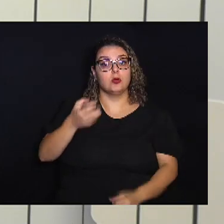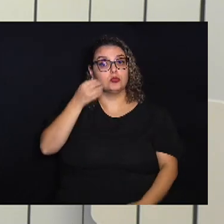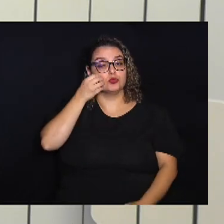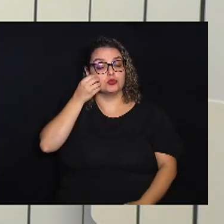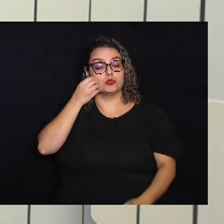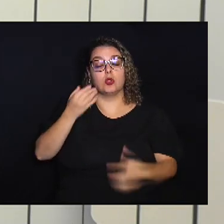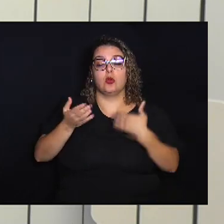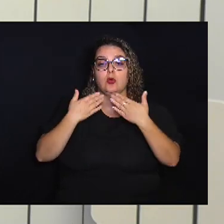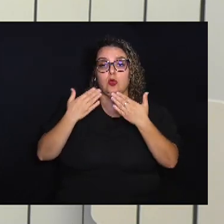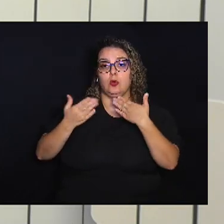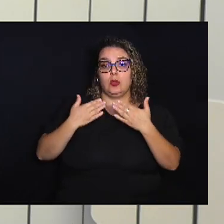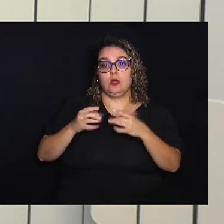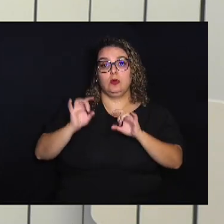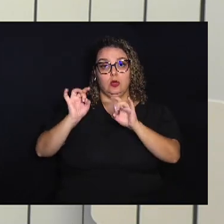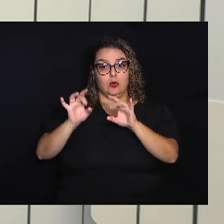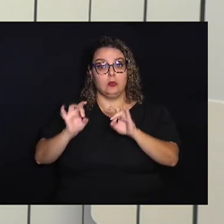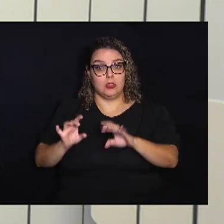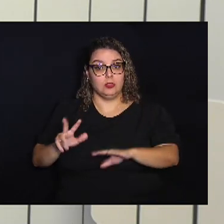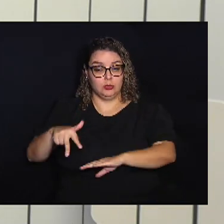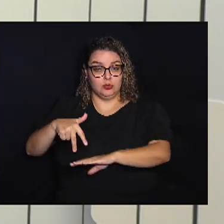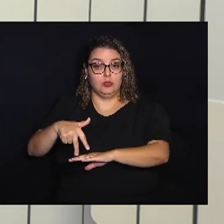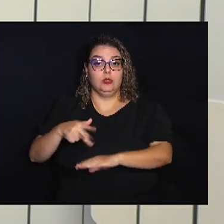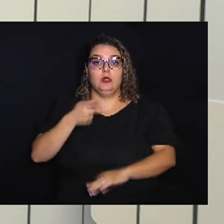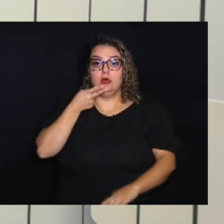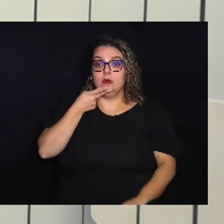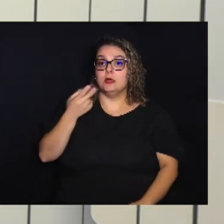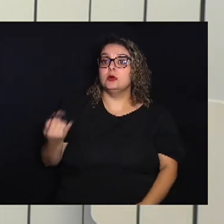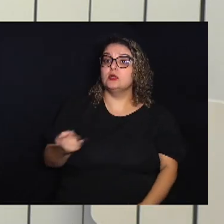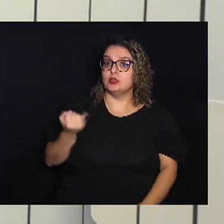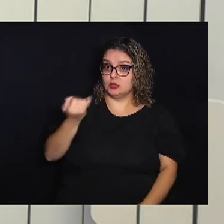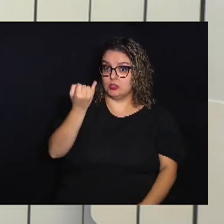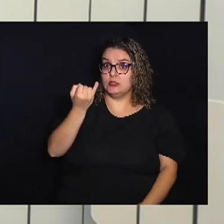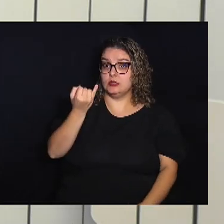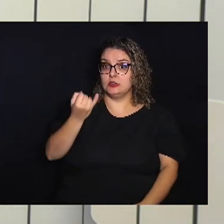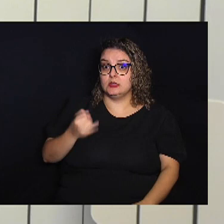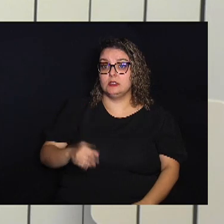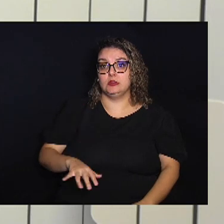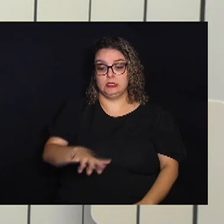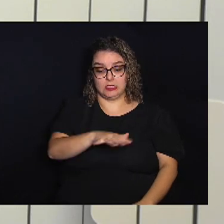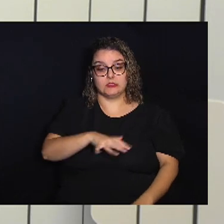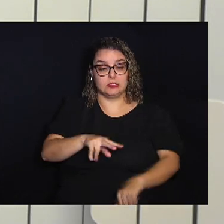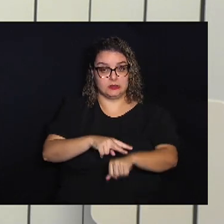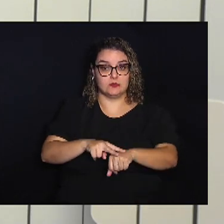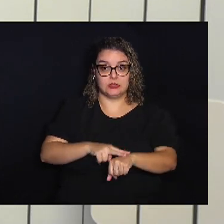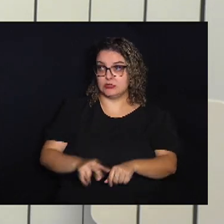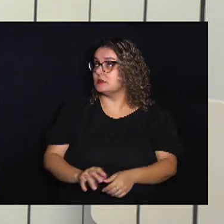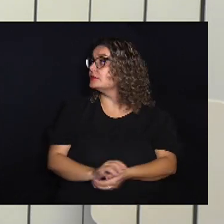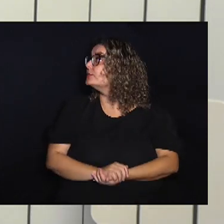conversou com uma especialista que falou sobre a importância das áreas verdes